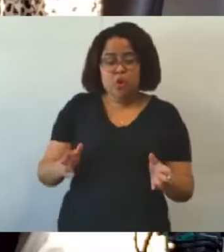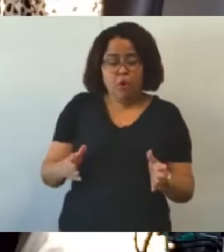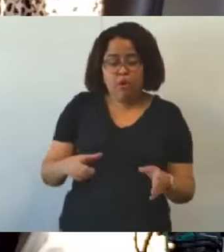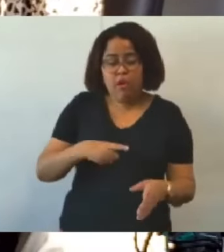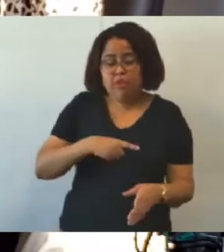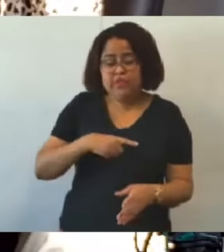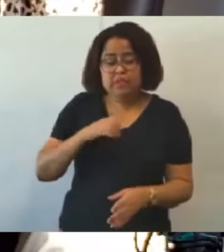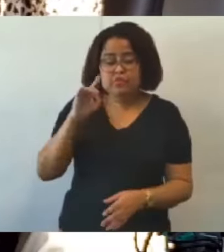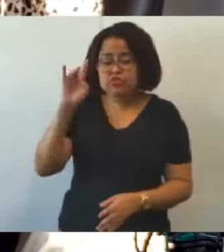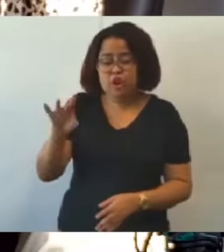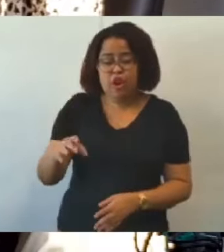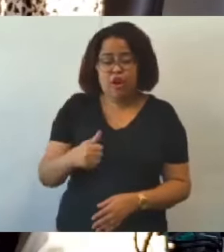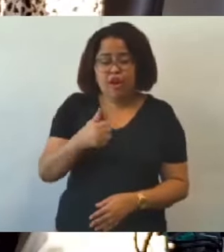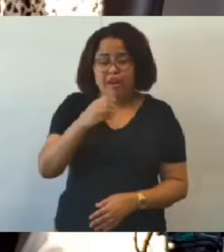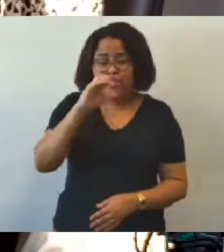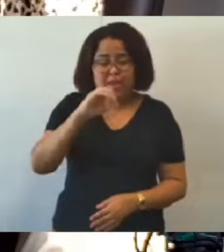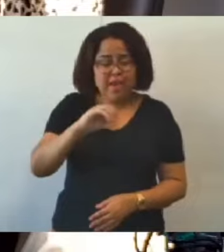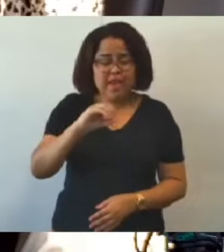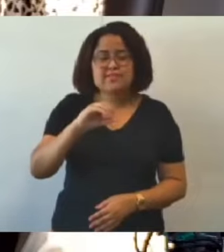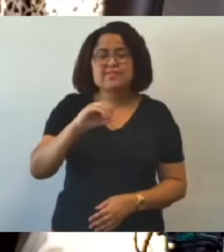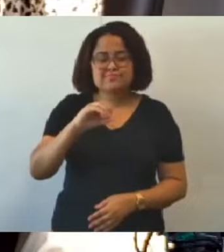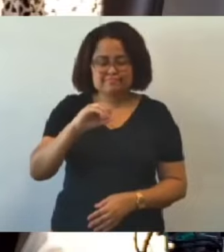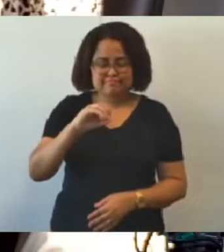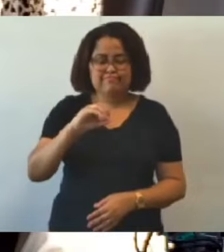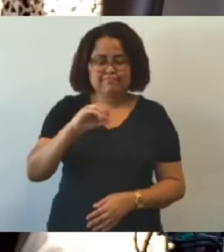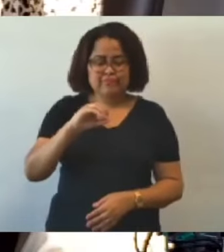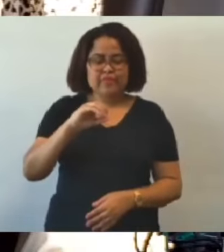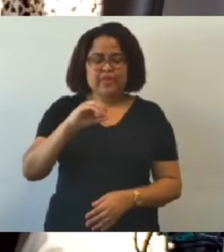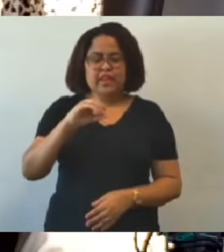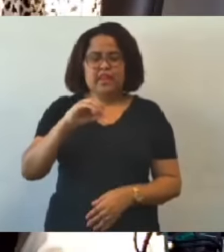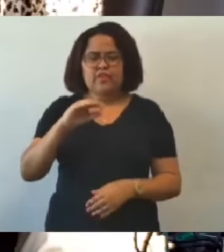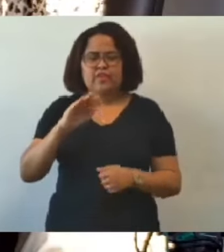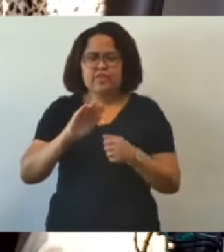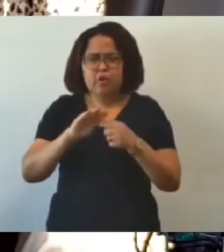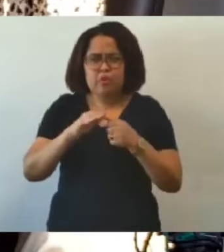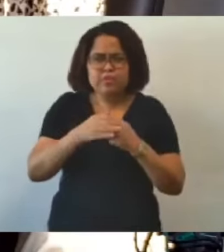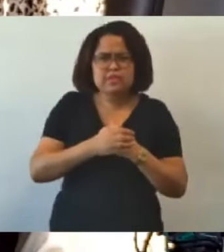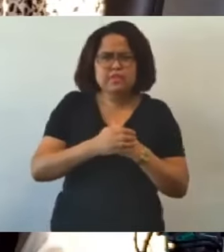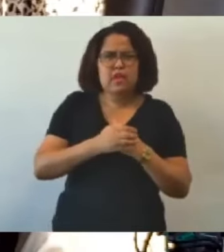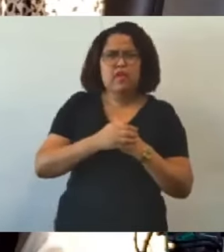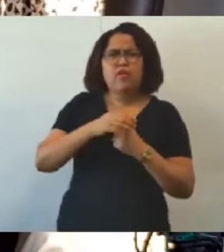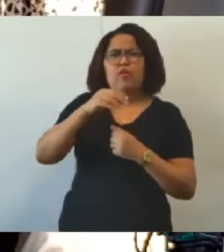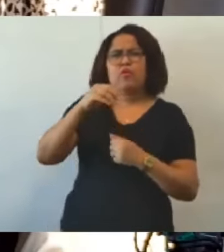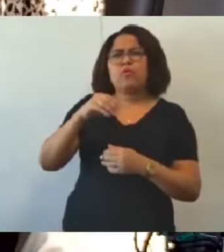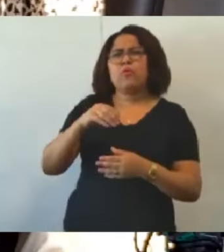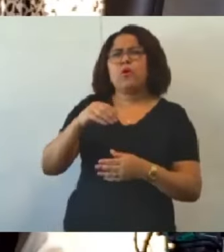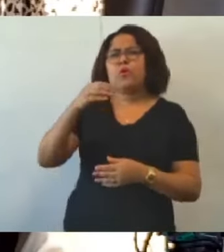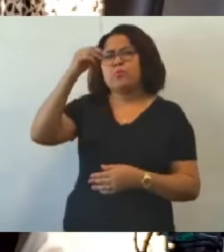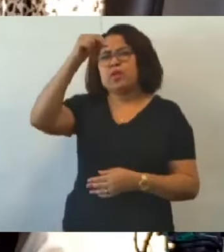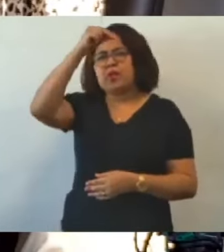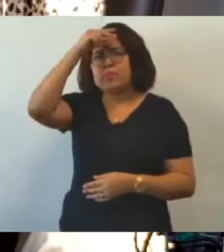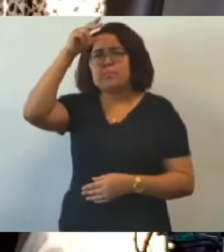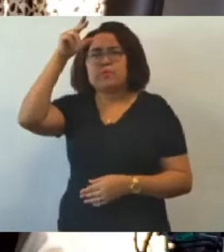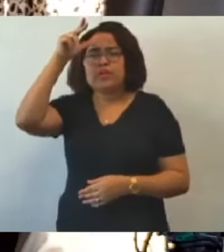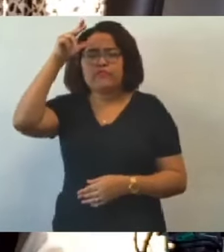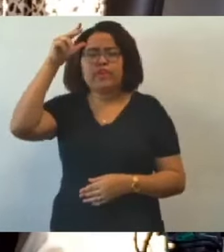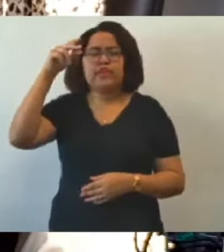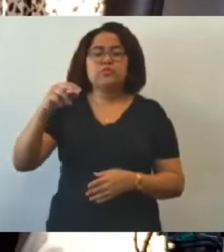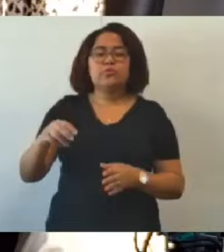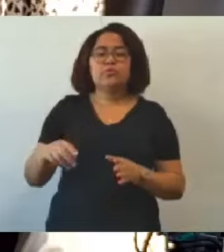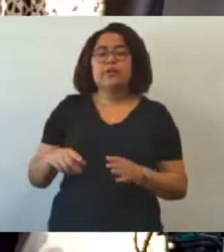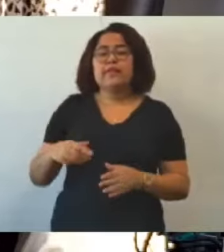fica claro que, existe aí uma omissão por parte da Prefeitura que, desde 2020, com essa legislação